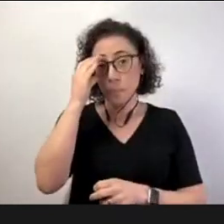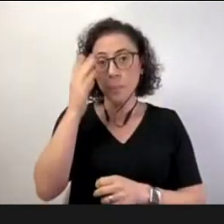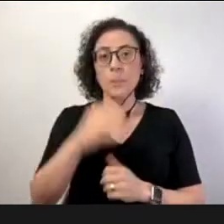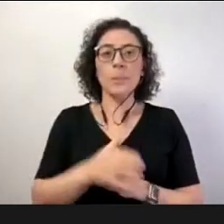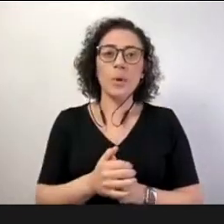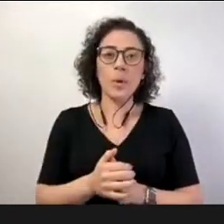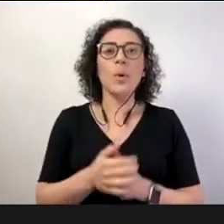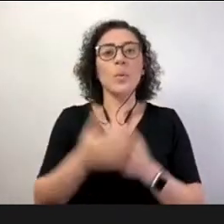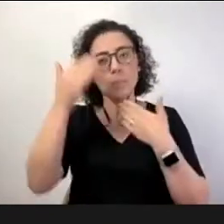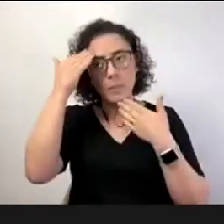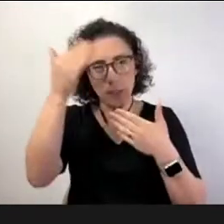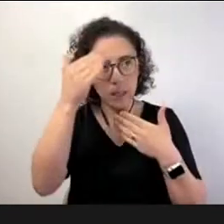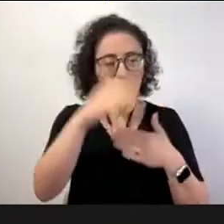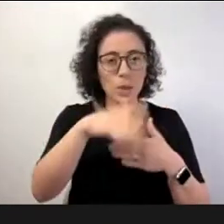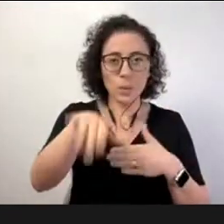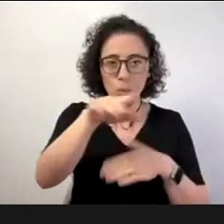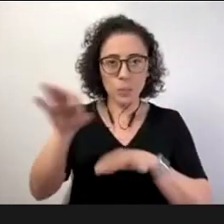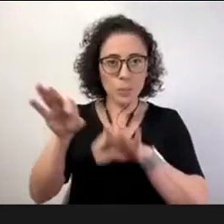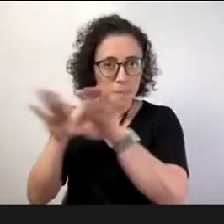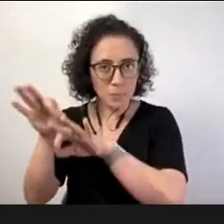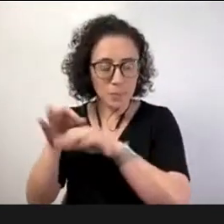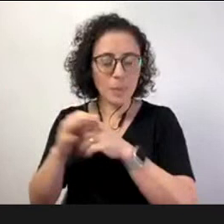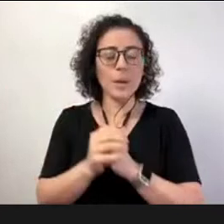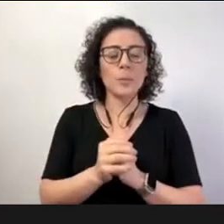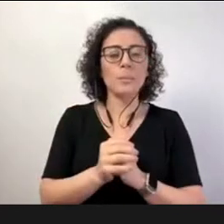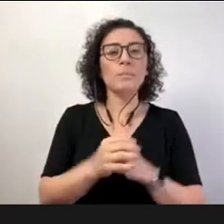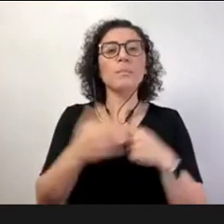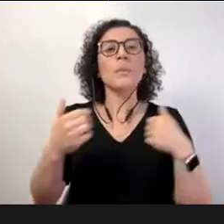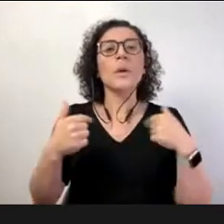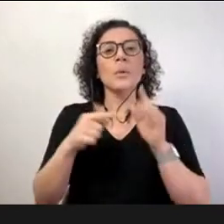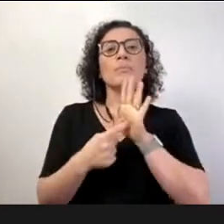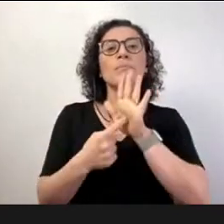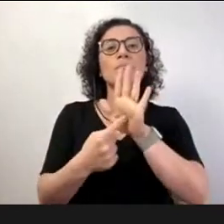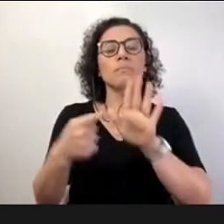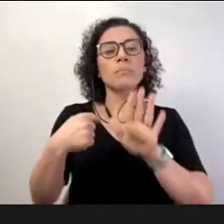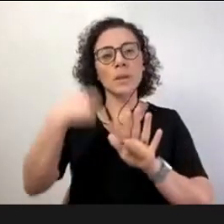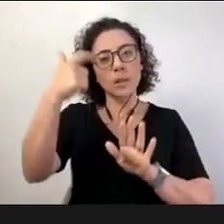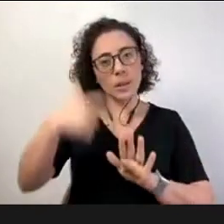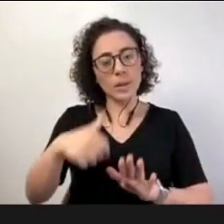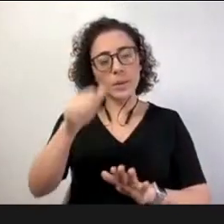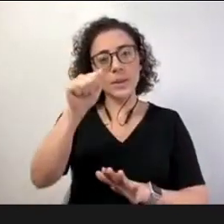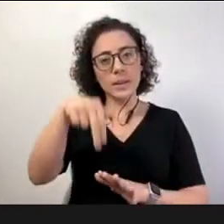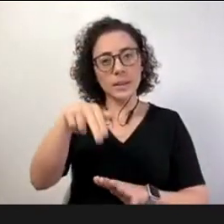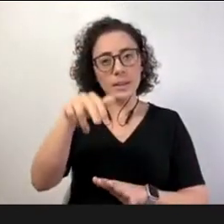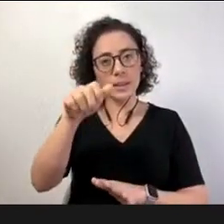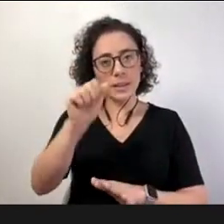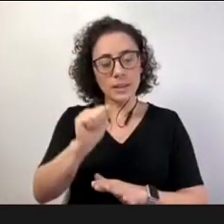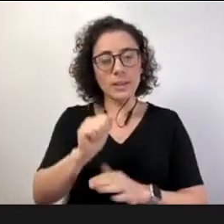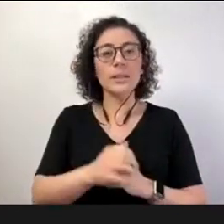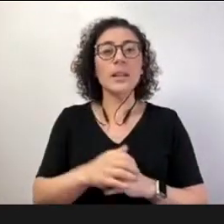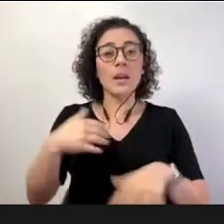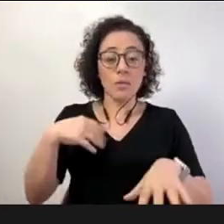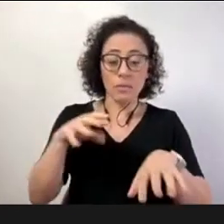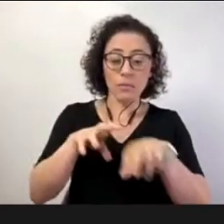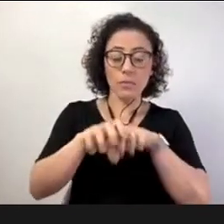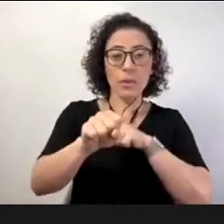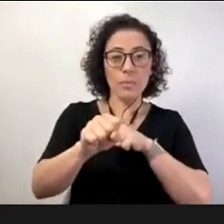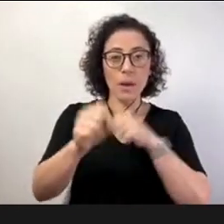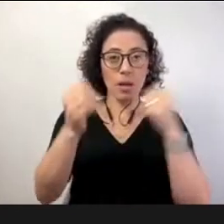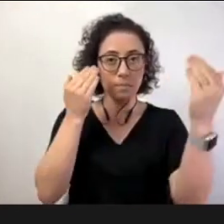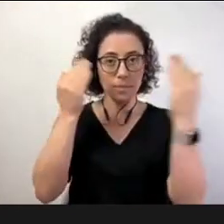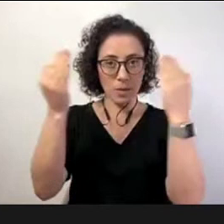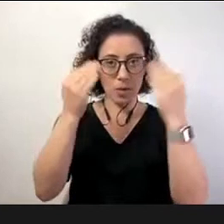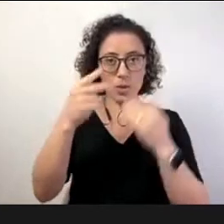organização. Me apresentando, eu sou Ana Killer, conhecida assim. Sou formada em psicologia pela PUC,